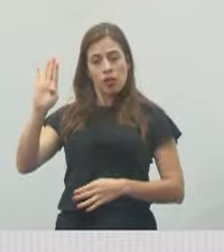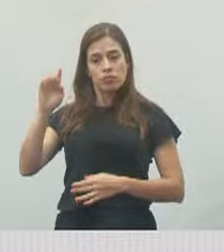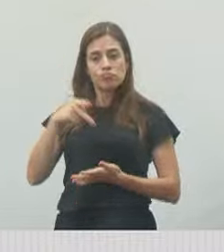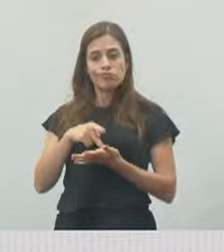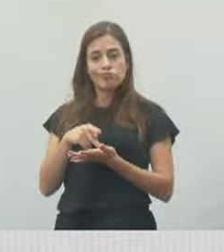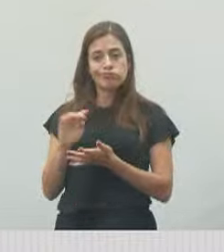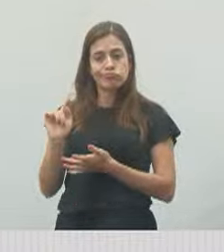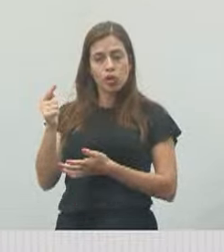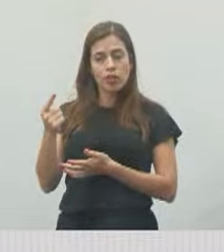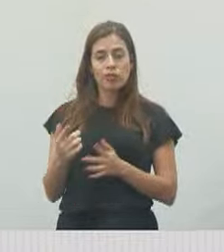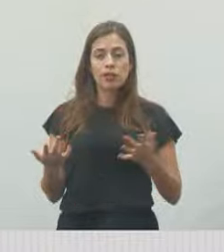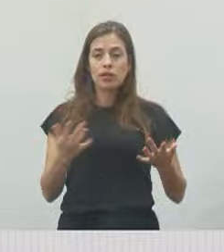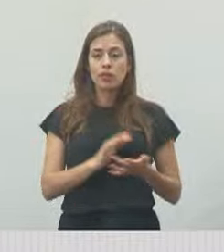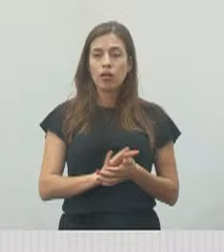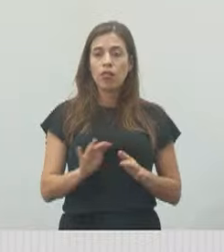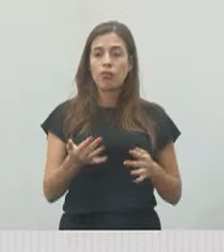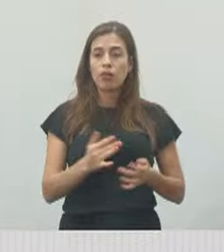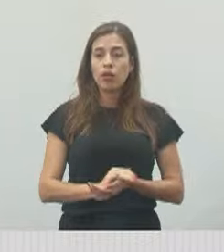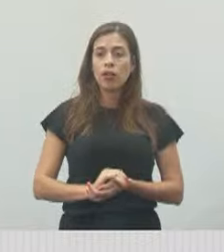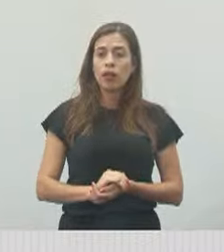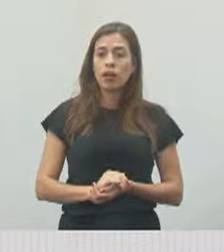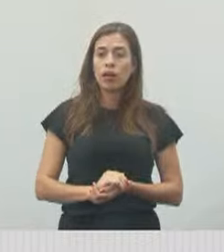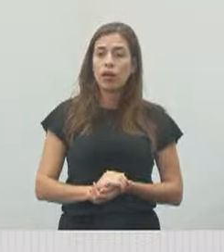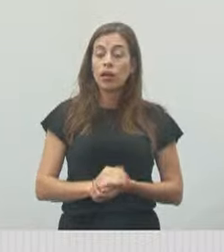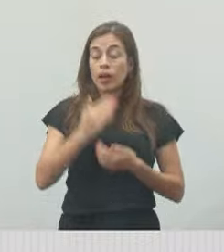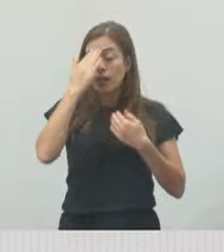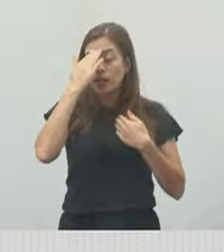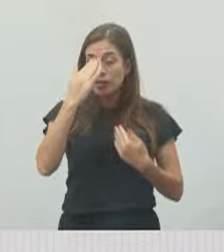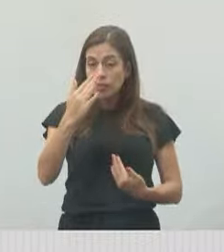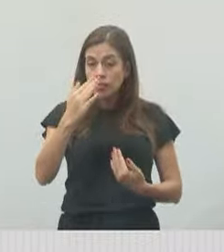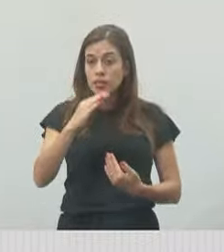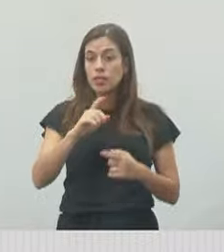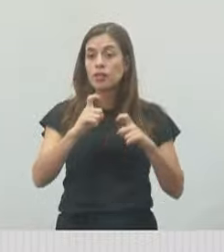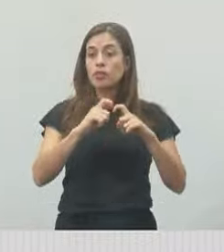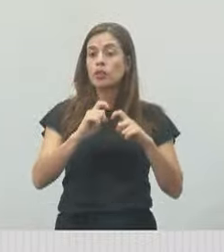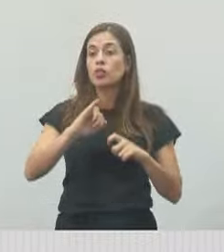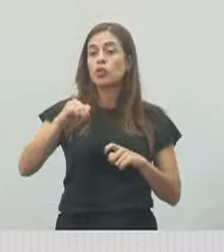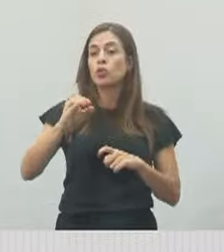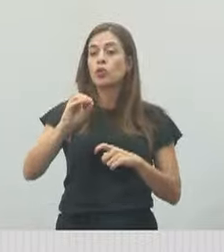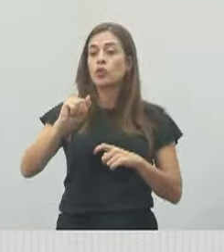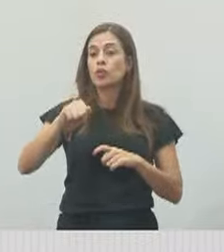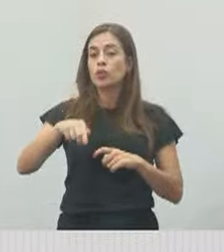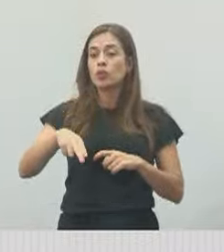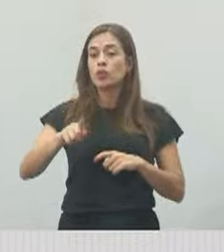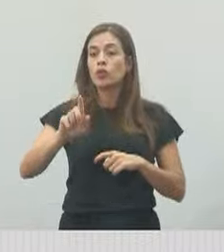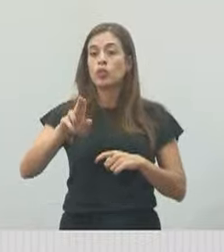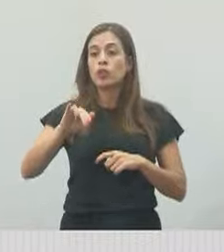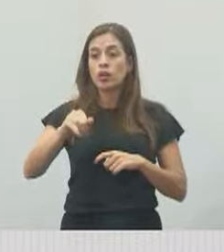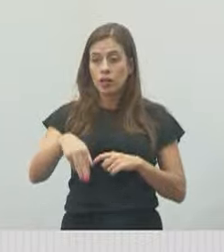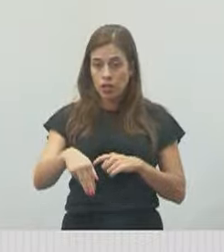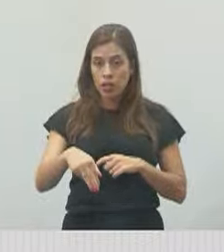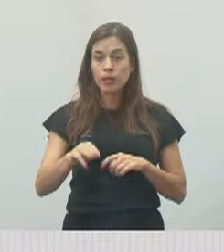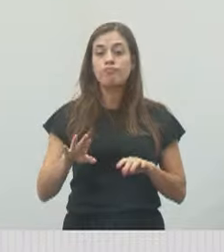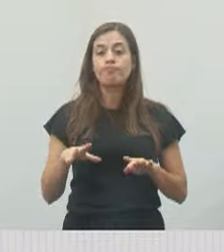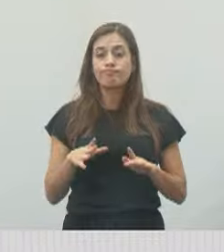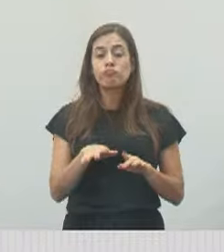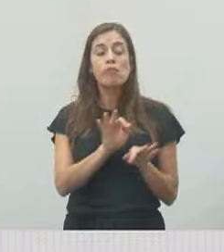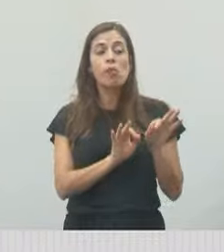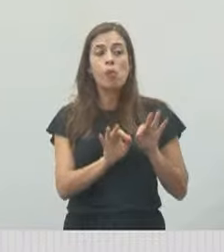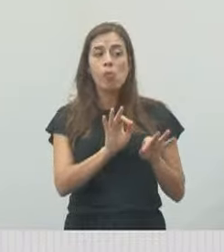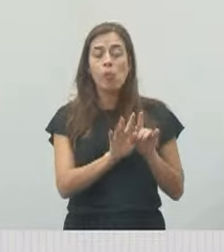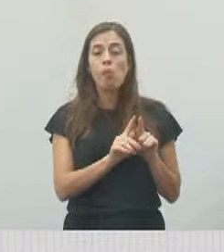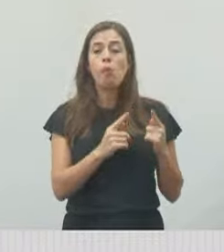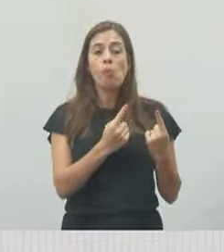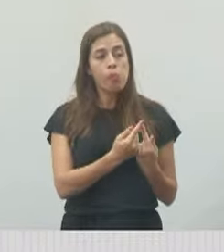Então quero agradecer ao doutor Joaquim, que conseguiu montar esse timão aí. É um grande time que